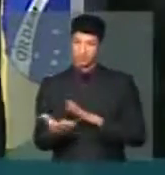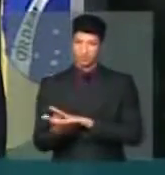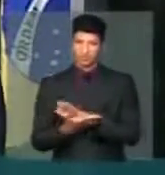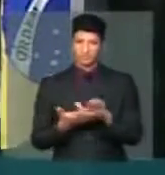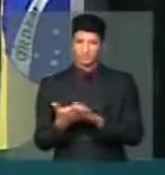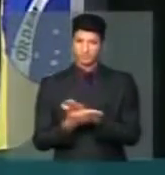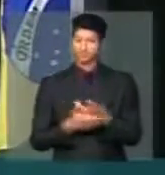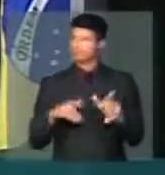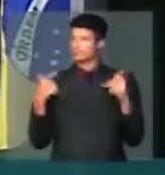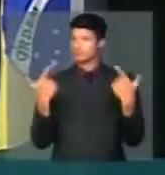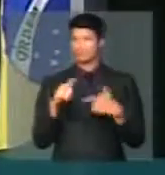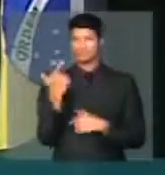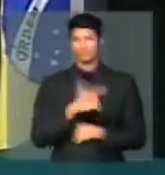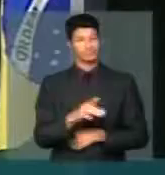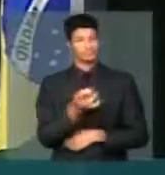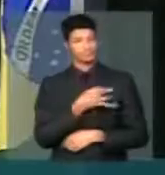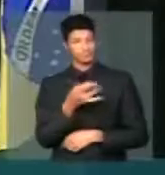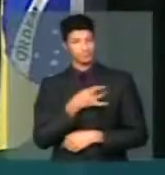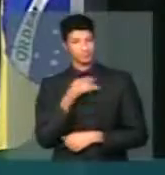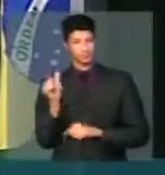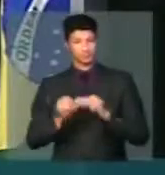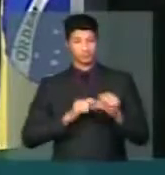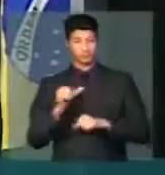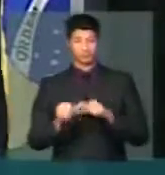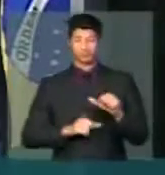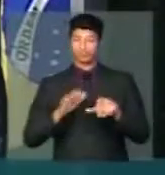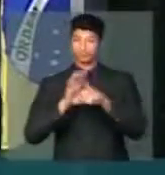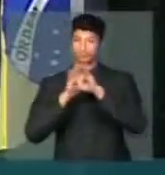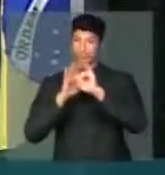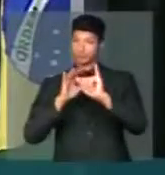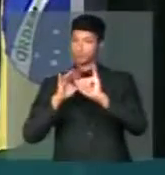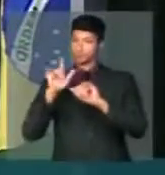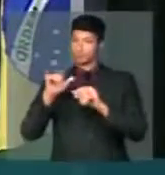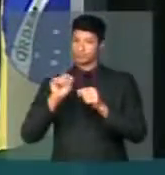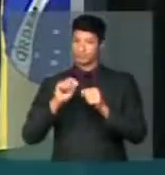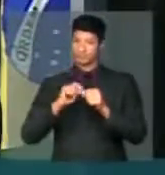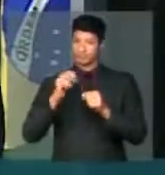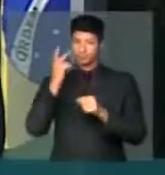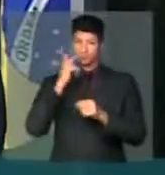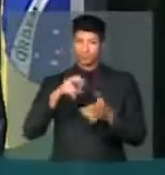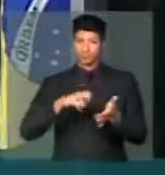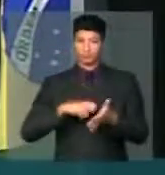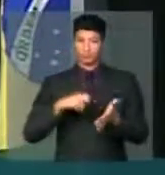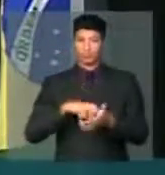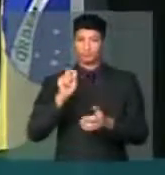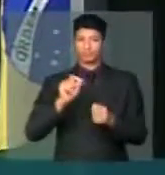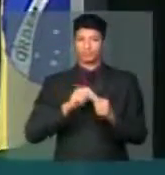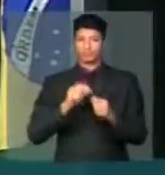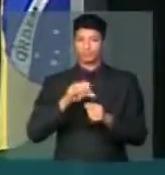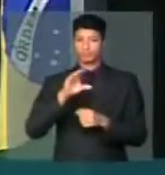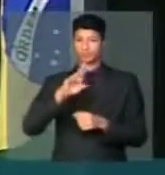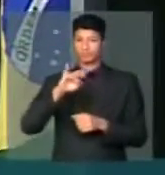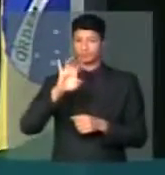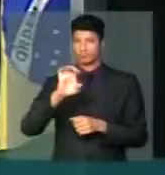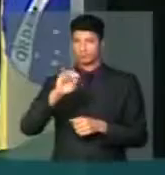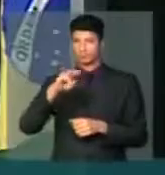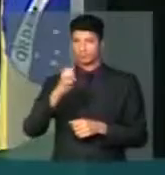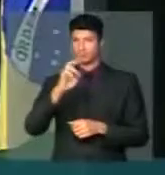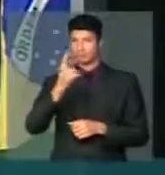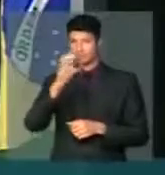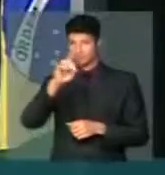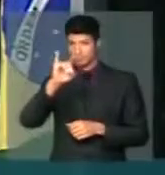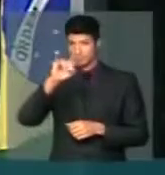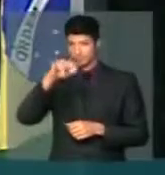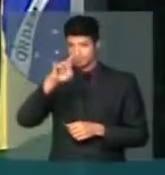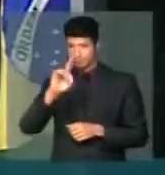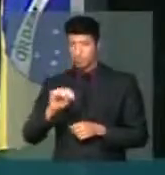tem que temer a mudança de uma lei que é feita para punir quem comete crime adiondo, porque